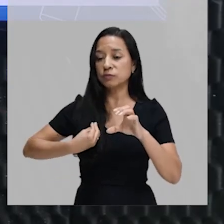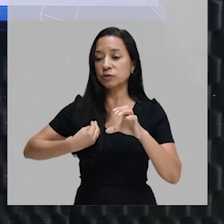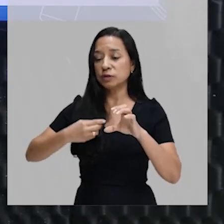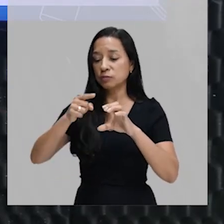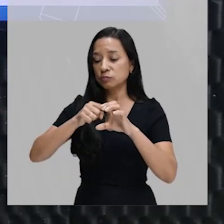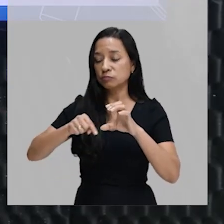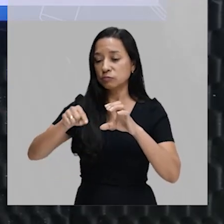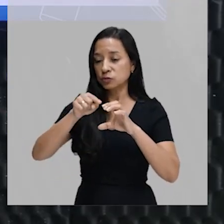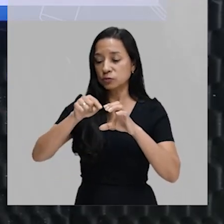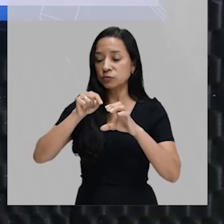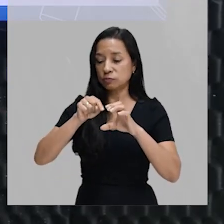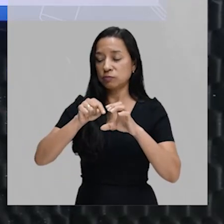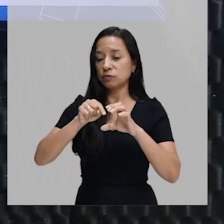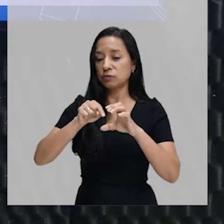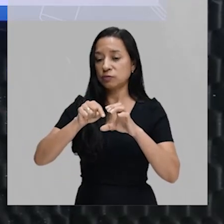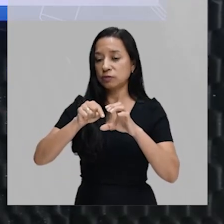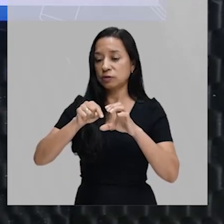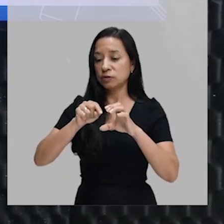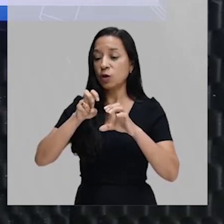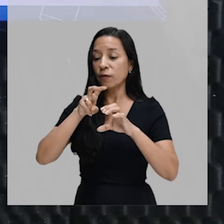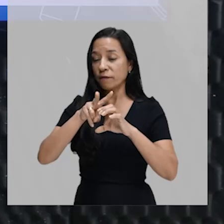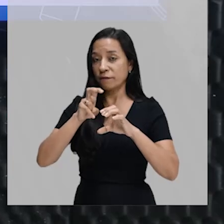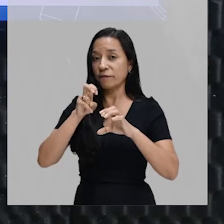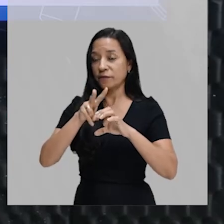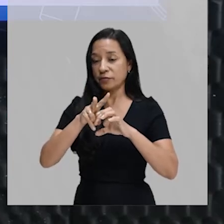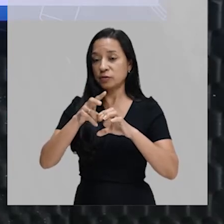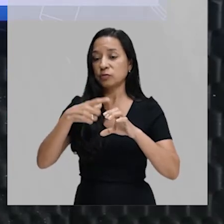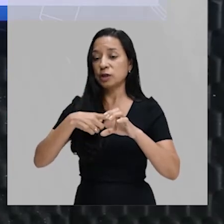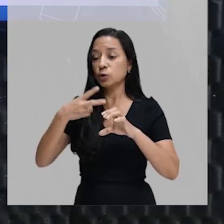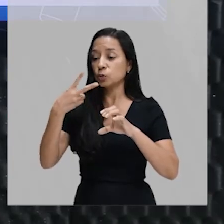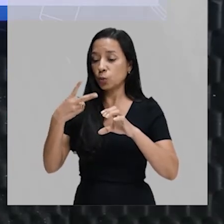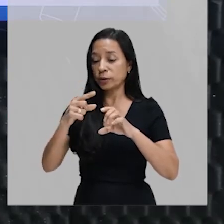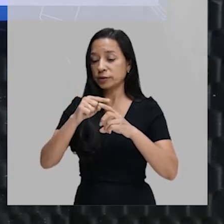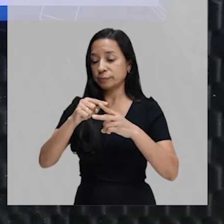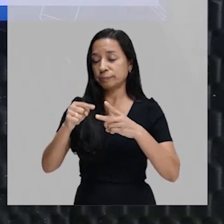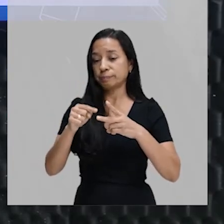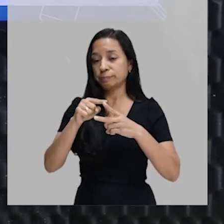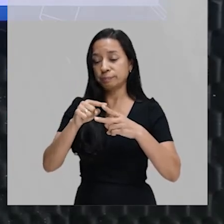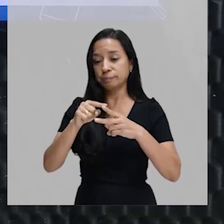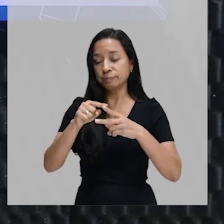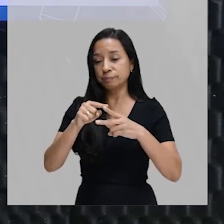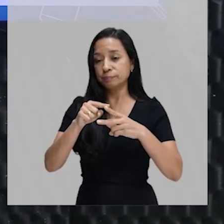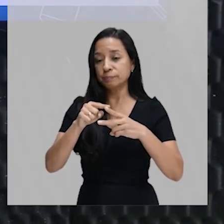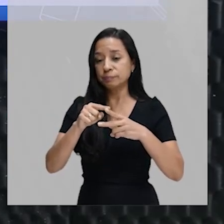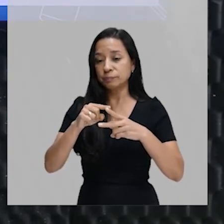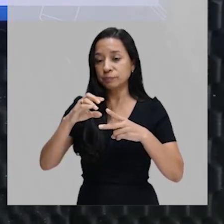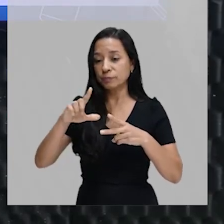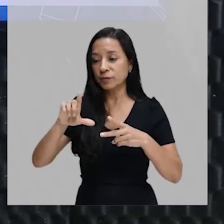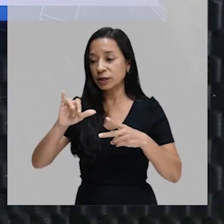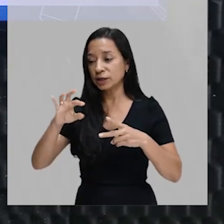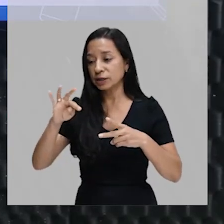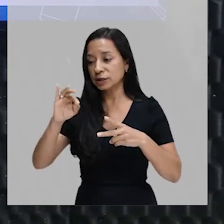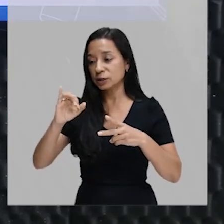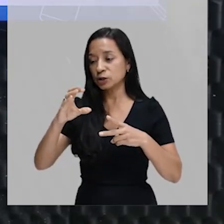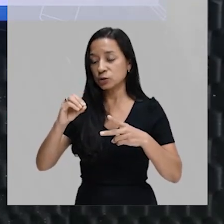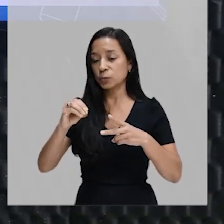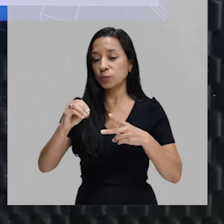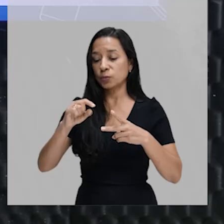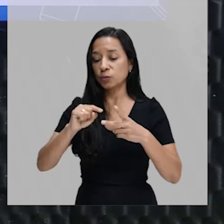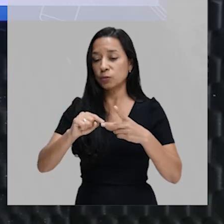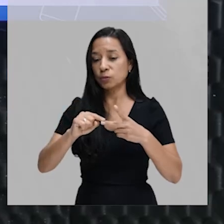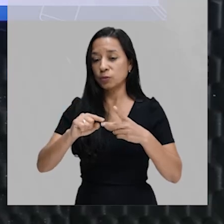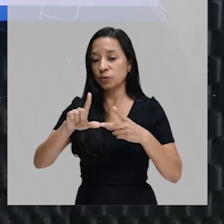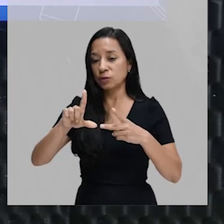O ciclo de vida desse indivíduo, desse vírus, ele tem dois ciclos. É o ciclo lítico e o ciclo